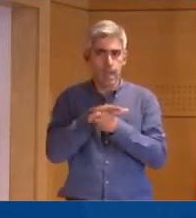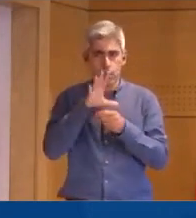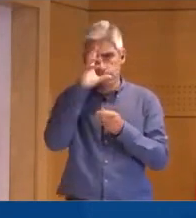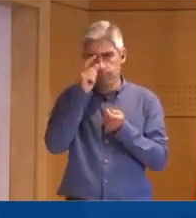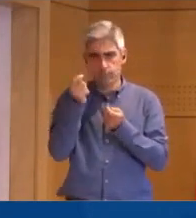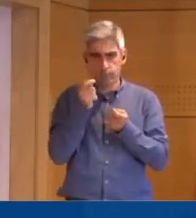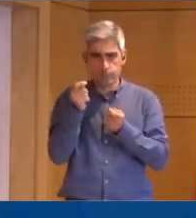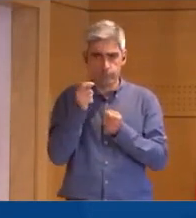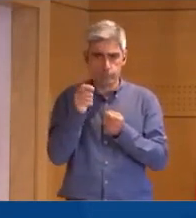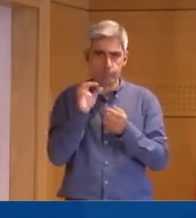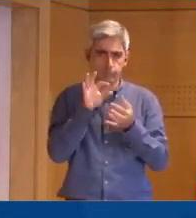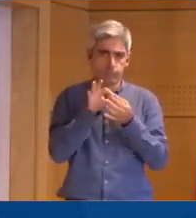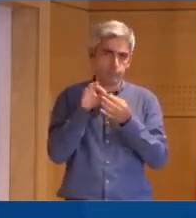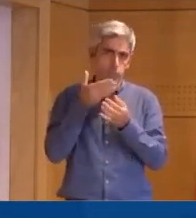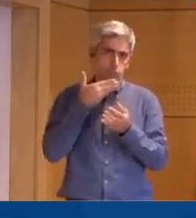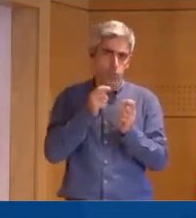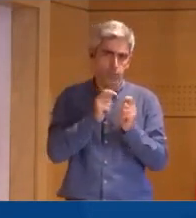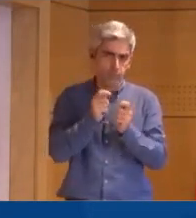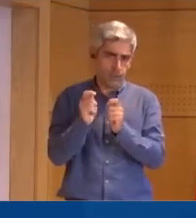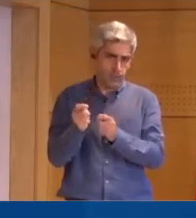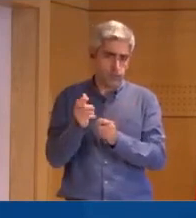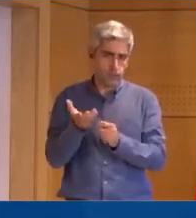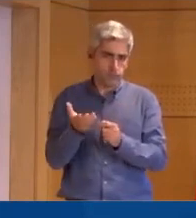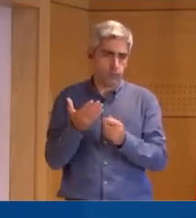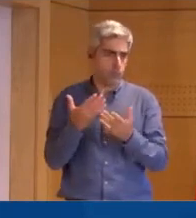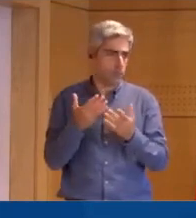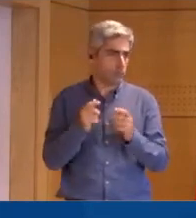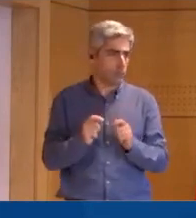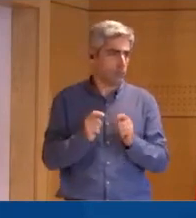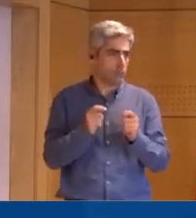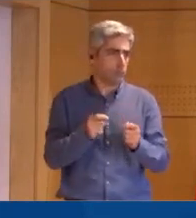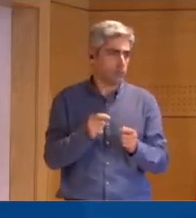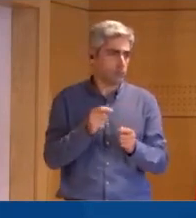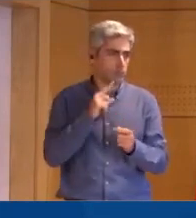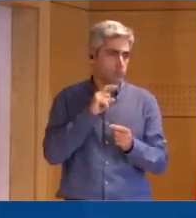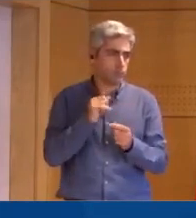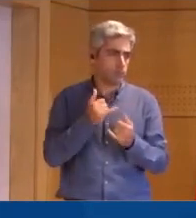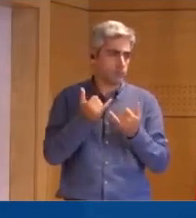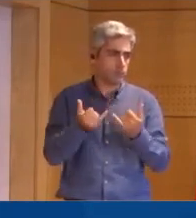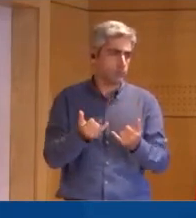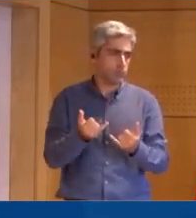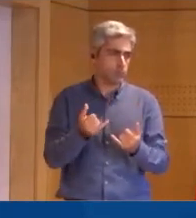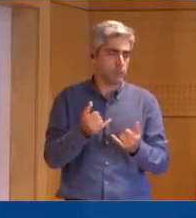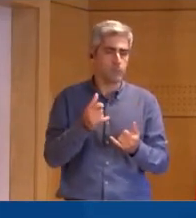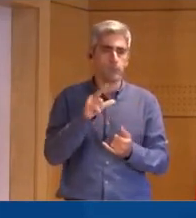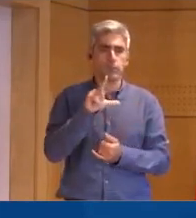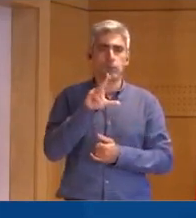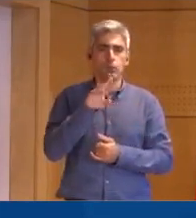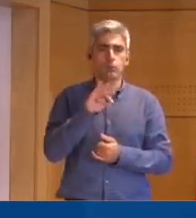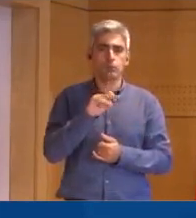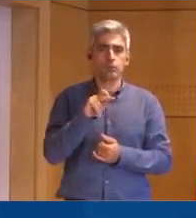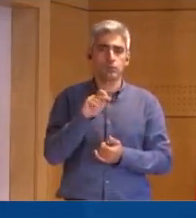governativas competentes. E passamos, então, à questão seguinte da Lusa.